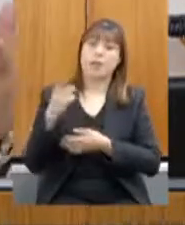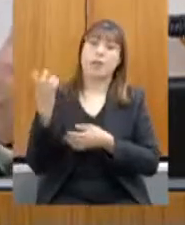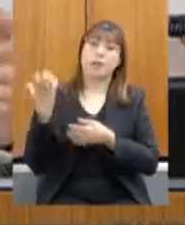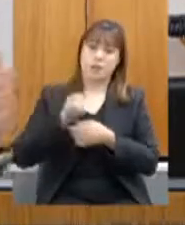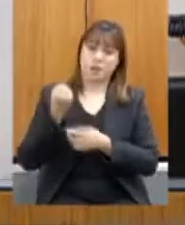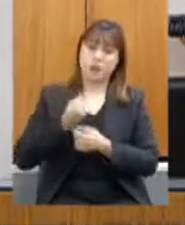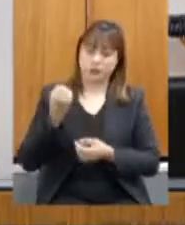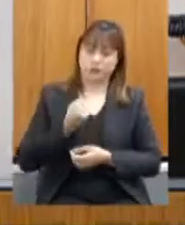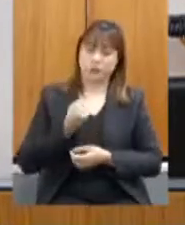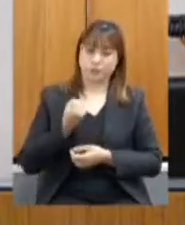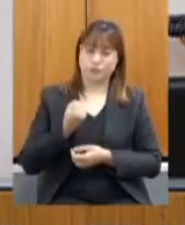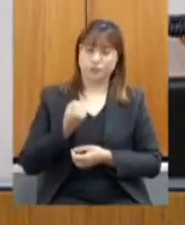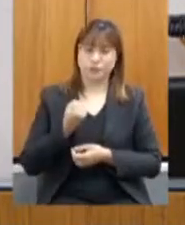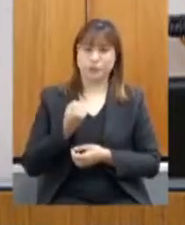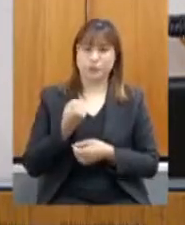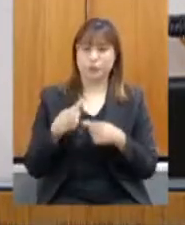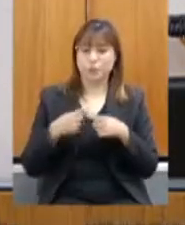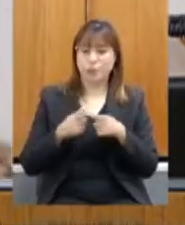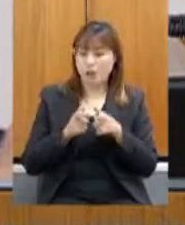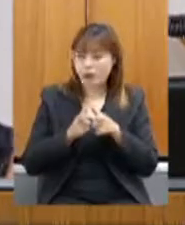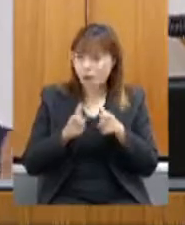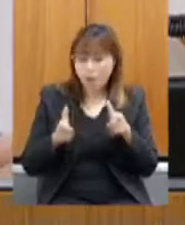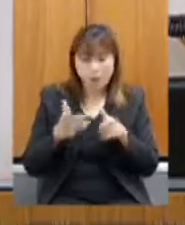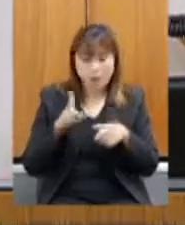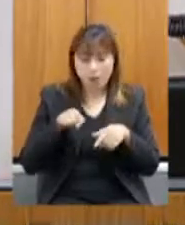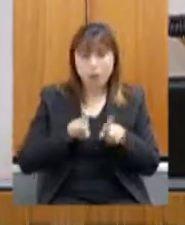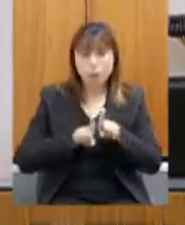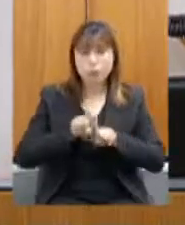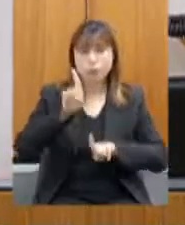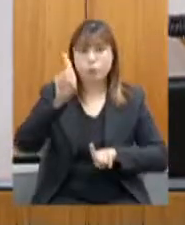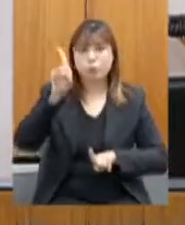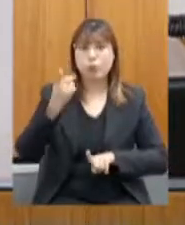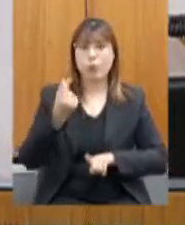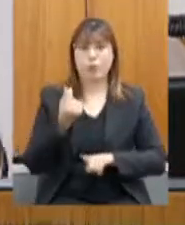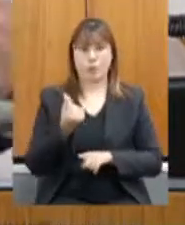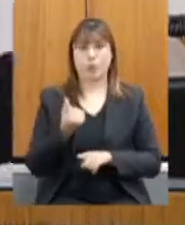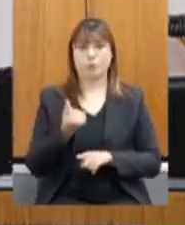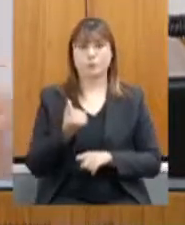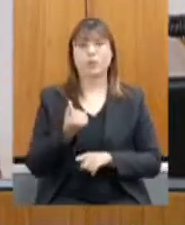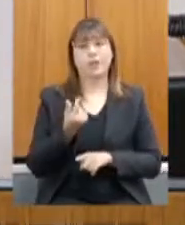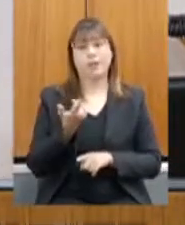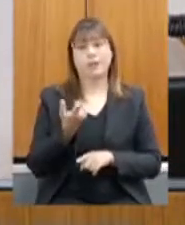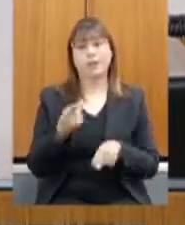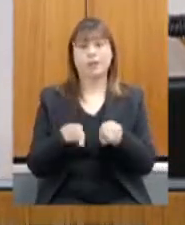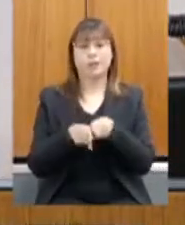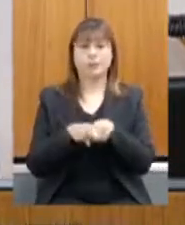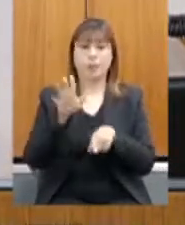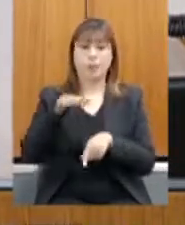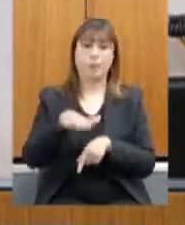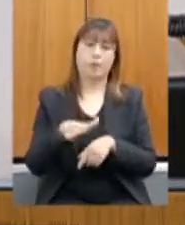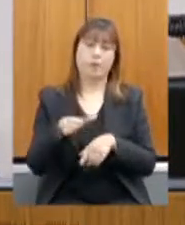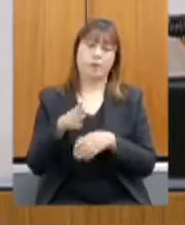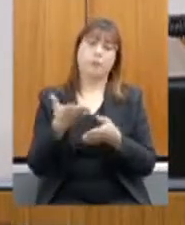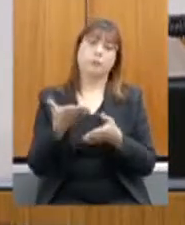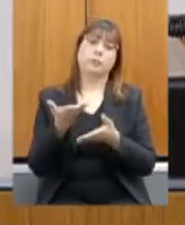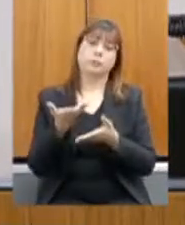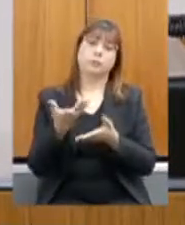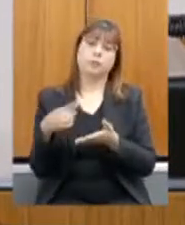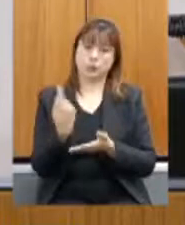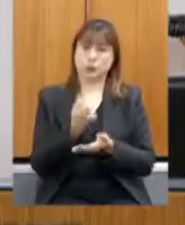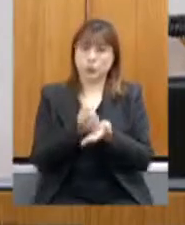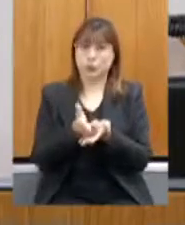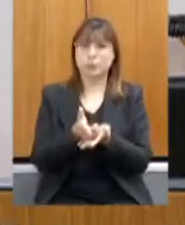aumenta a demanda do produto no mercado e cai o preço ao produtor. Eu apresentei um projeto de lei nessa casa em que